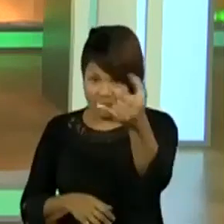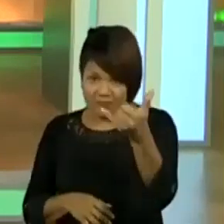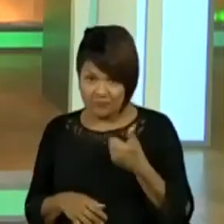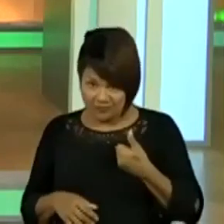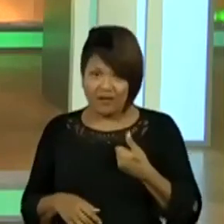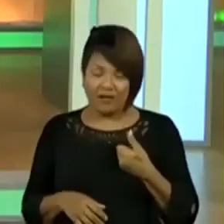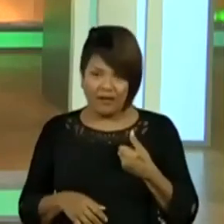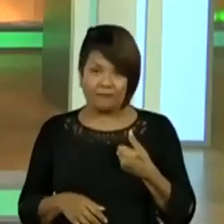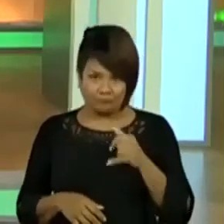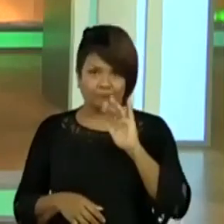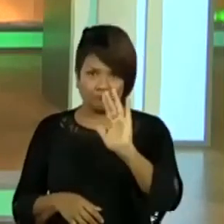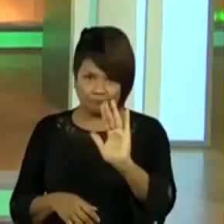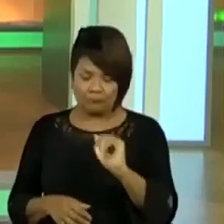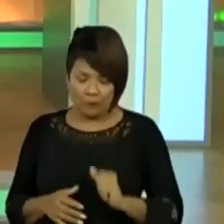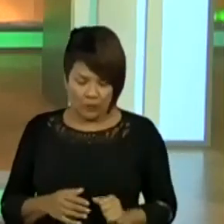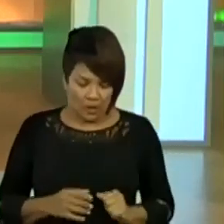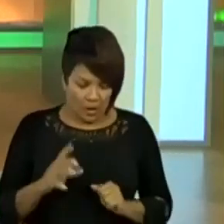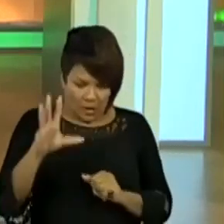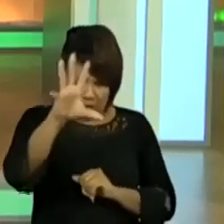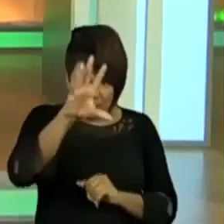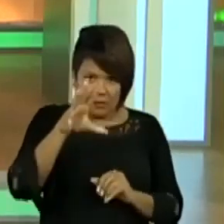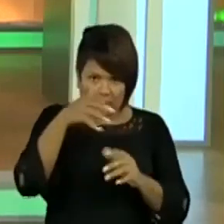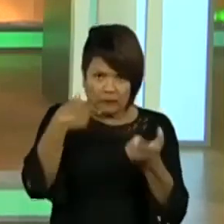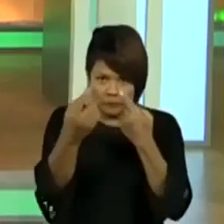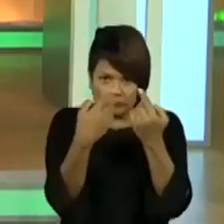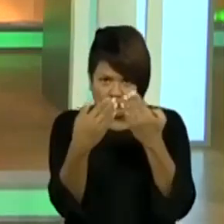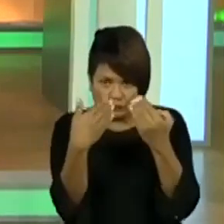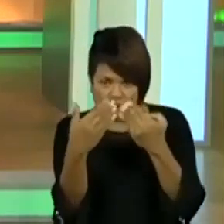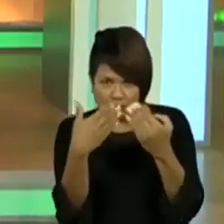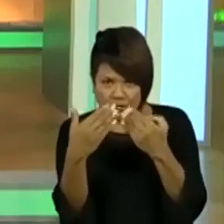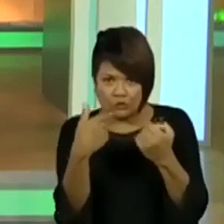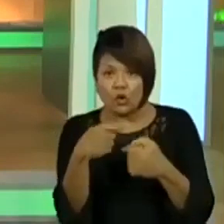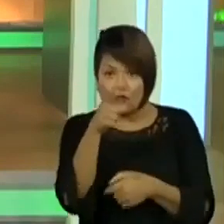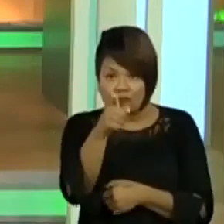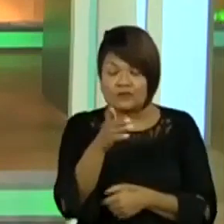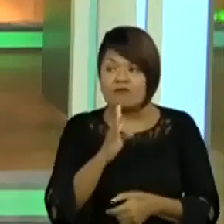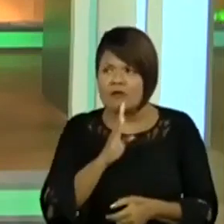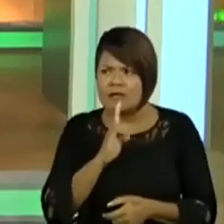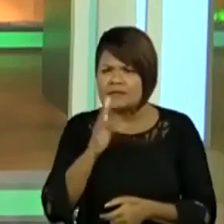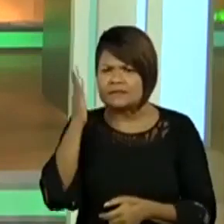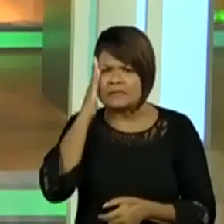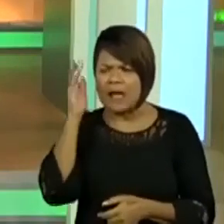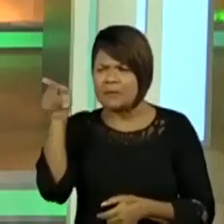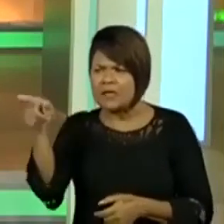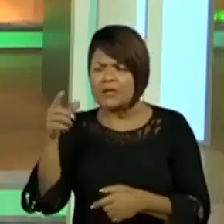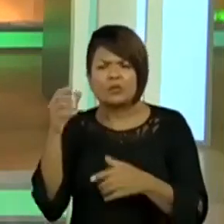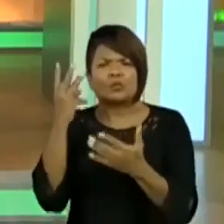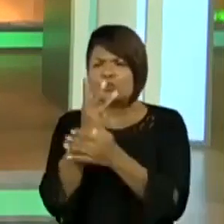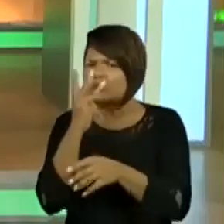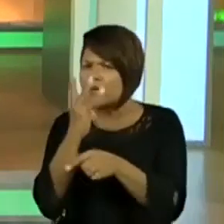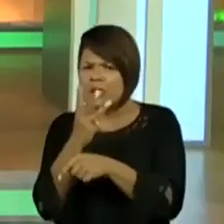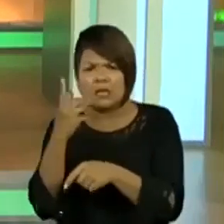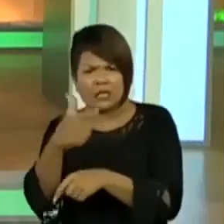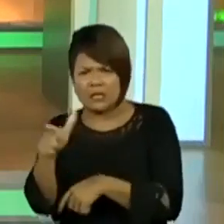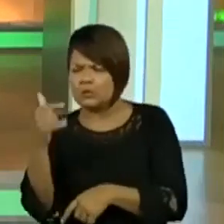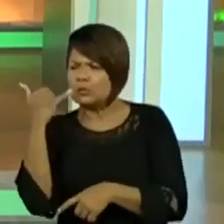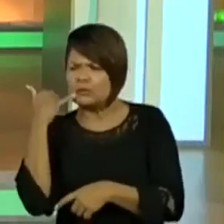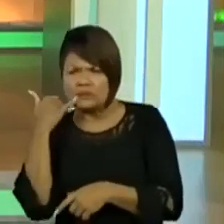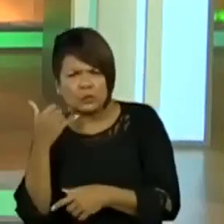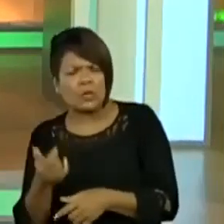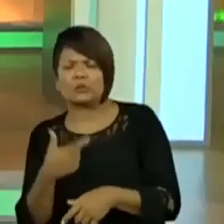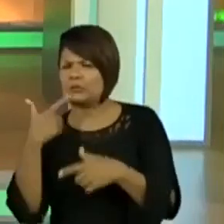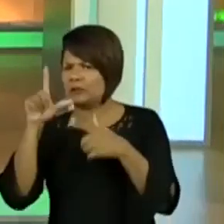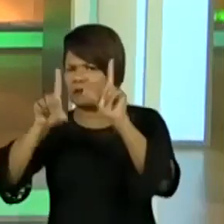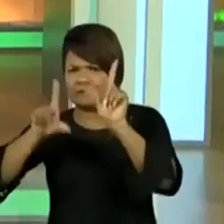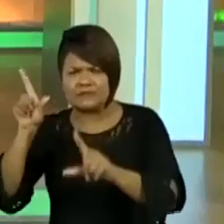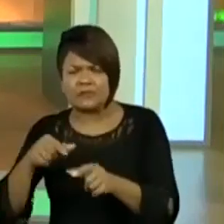levar um pouco do que nós estamos discutindo, para quem não tem acesso a isto, seja por WhatsApp, seja por uma abertura. Às vezes, cara,